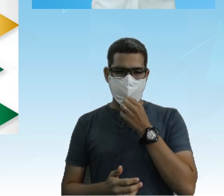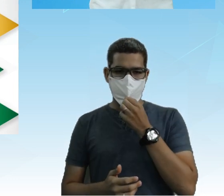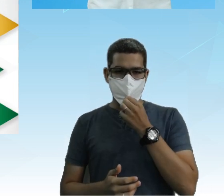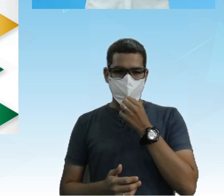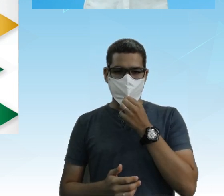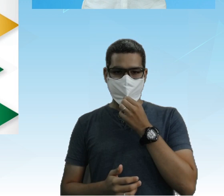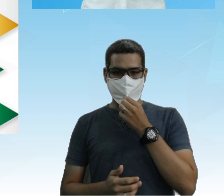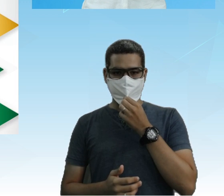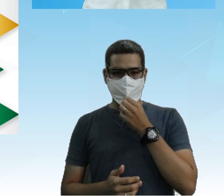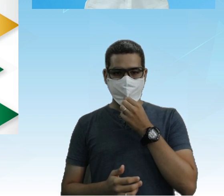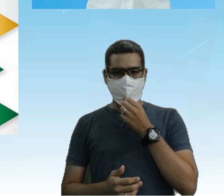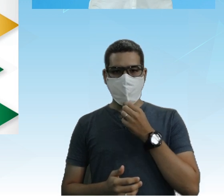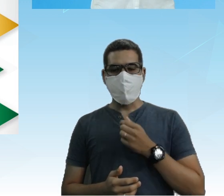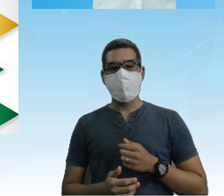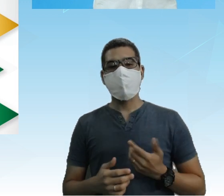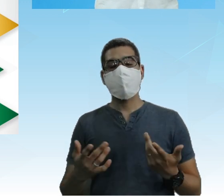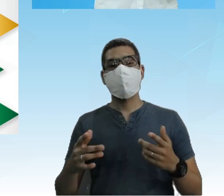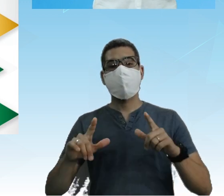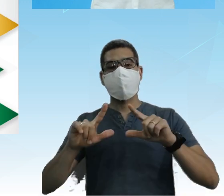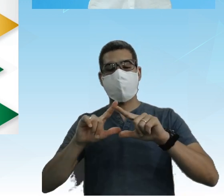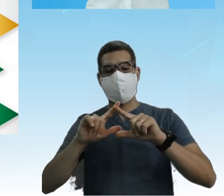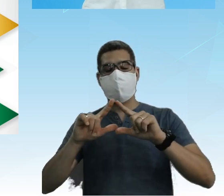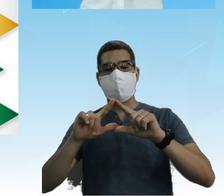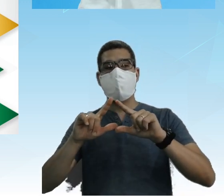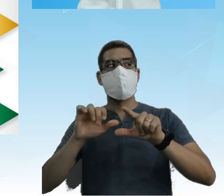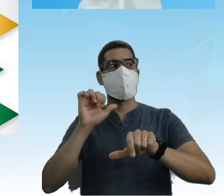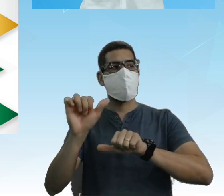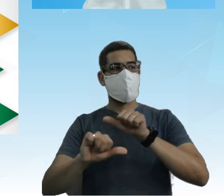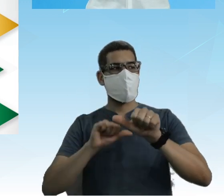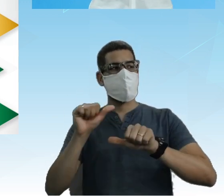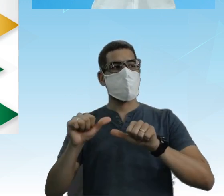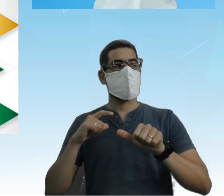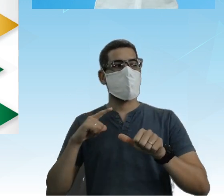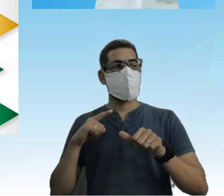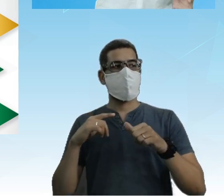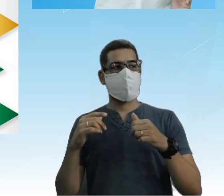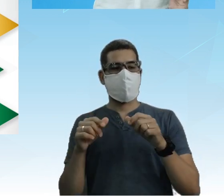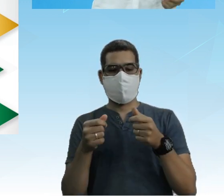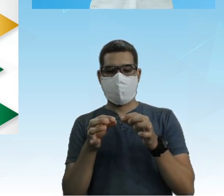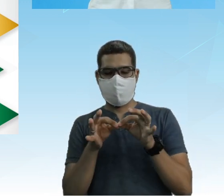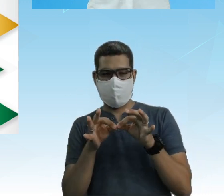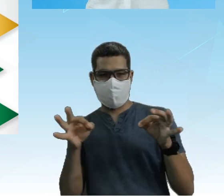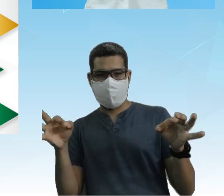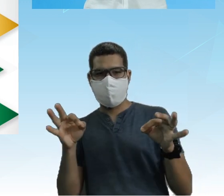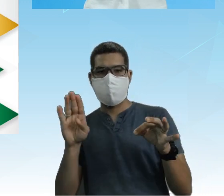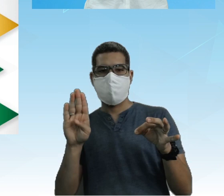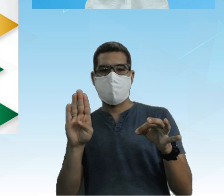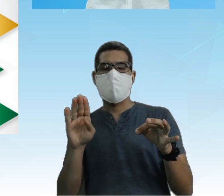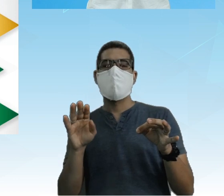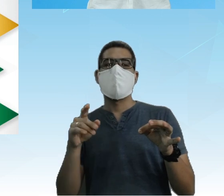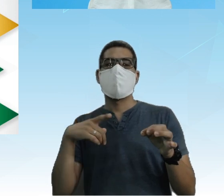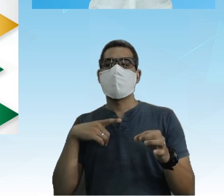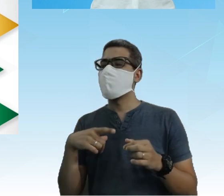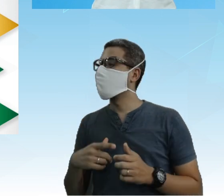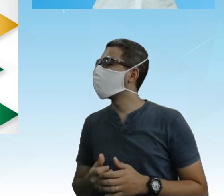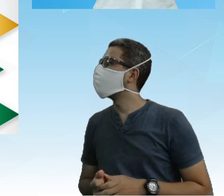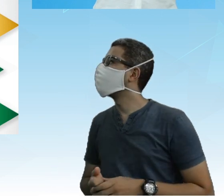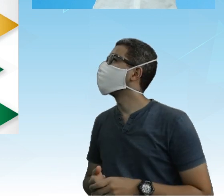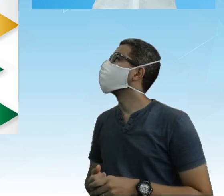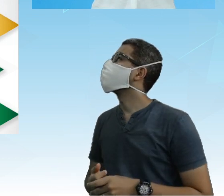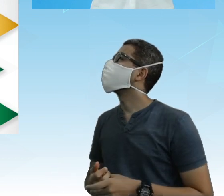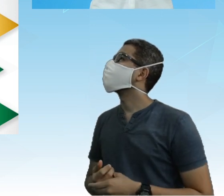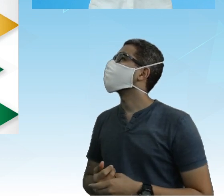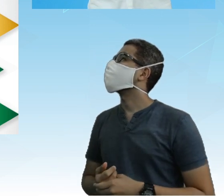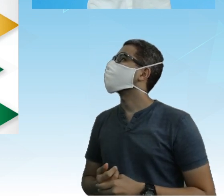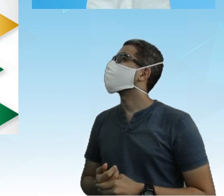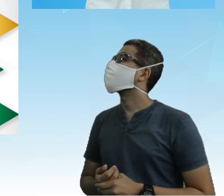posição Aí Tá? Olha B' E a linha Como ficou Olha a Que permaneceu Nascendo a linha